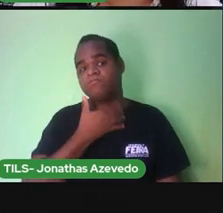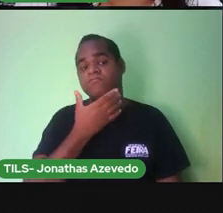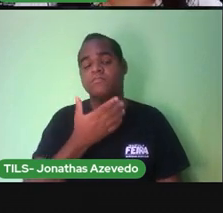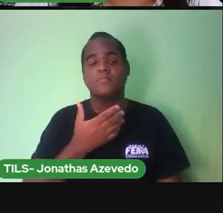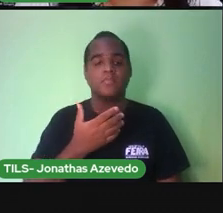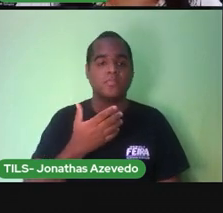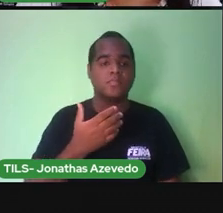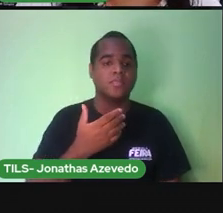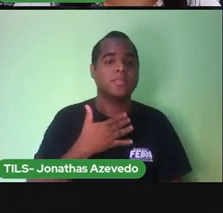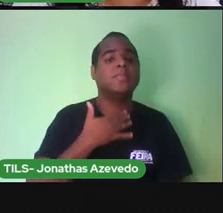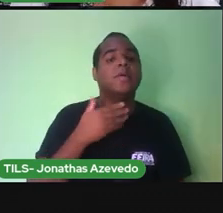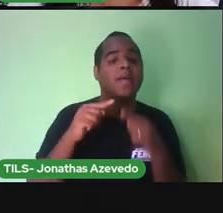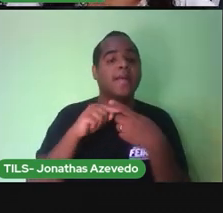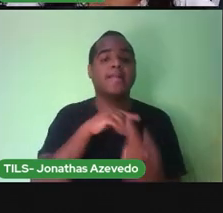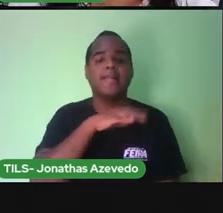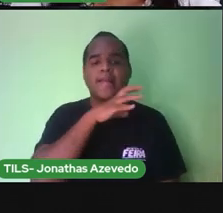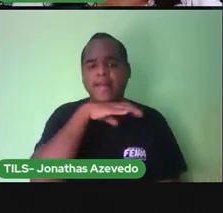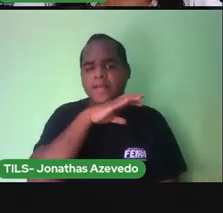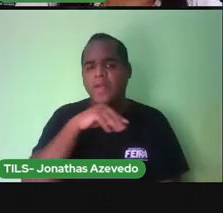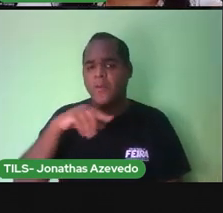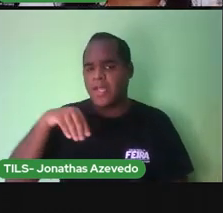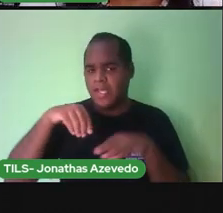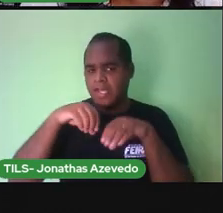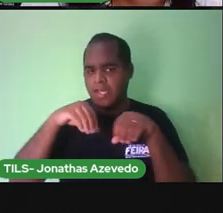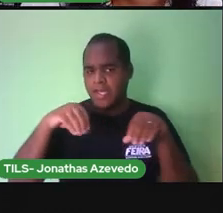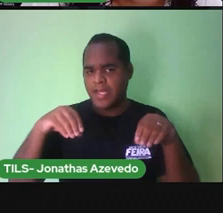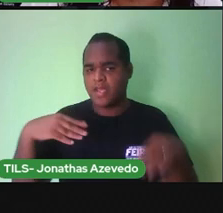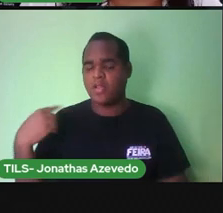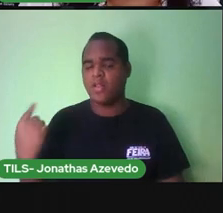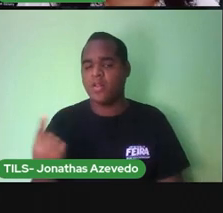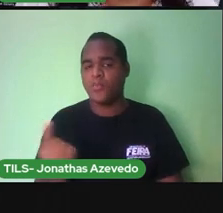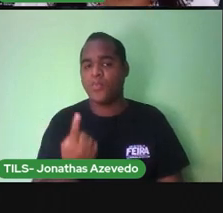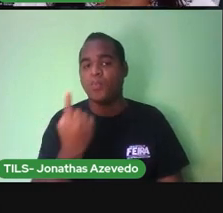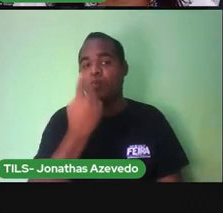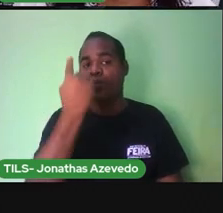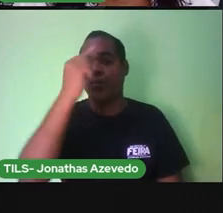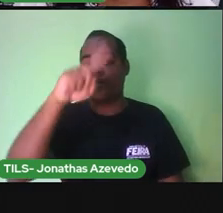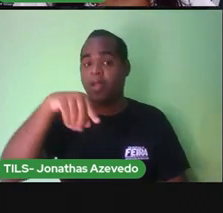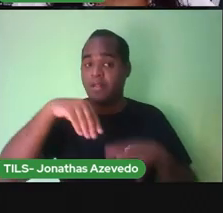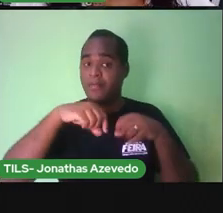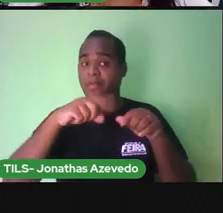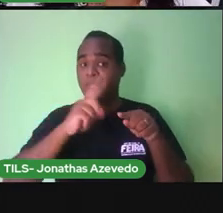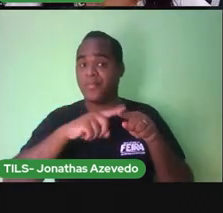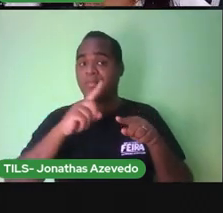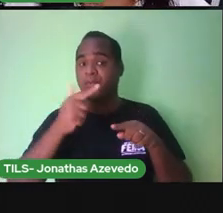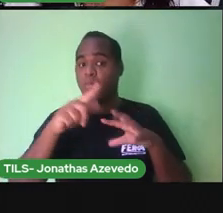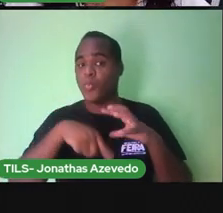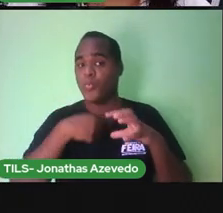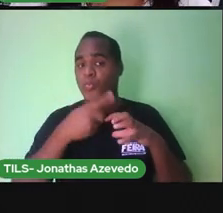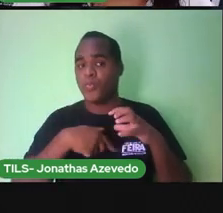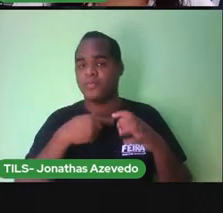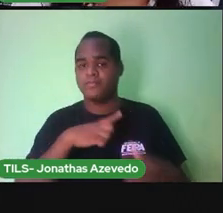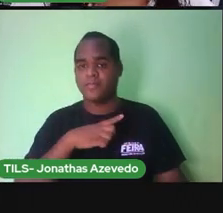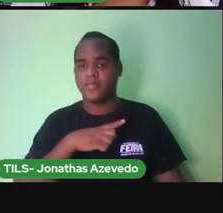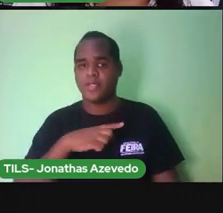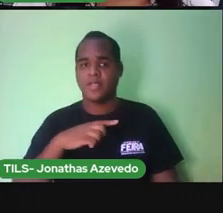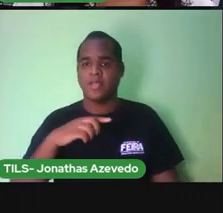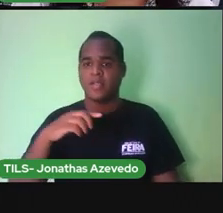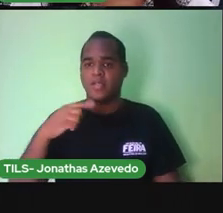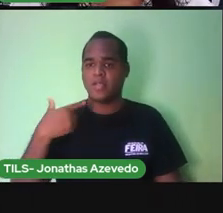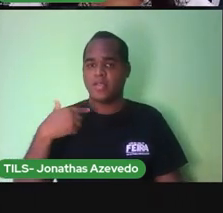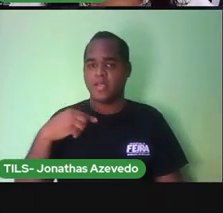o Animal Terrestre Mais alto Que existe Ela pequenininha Assim